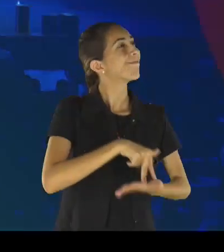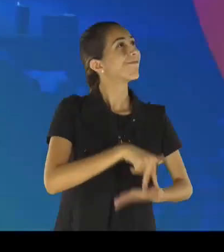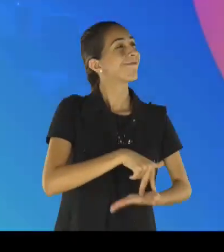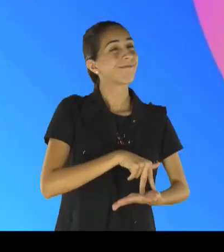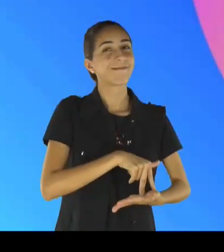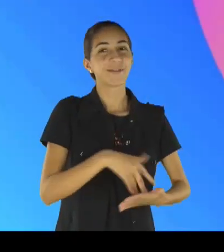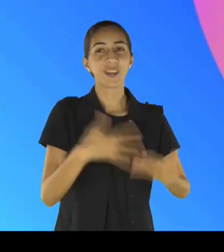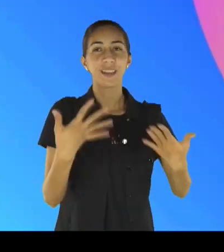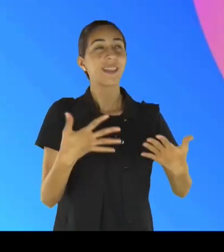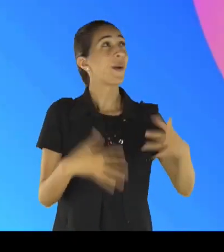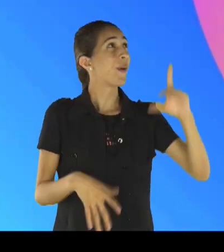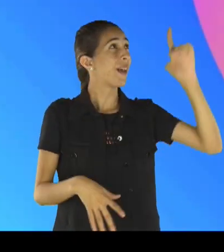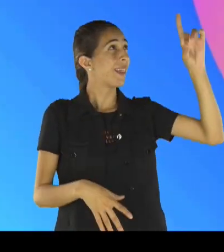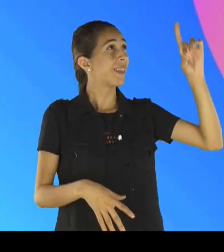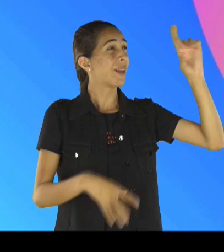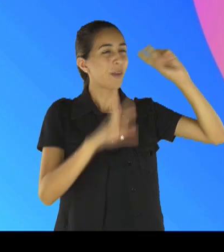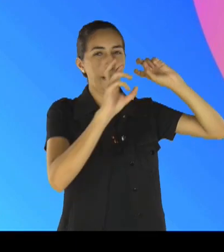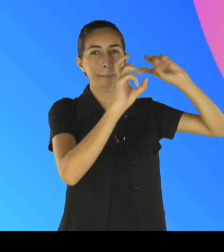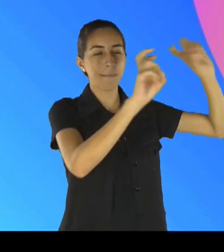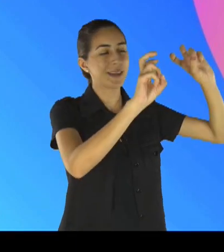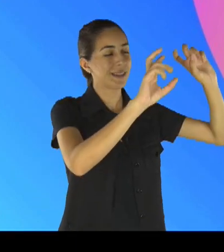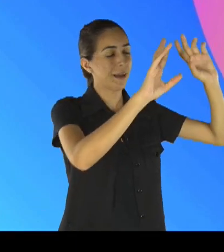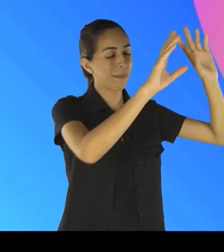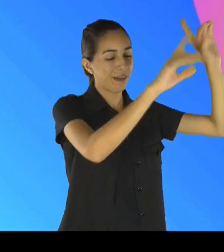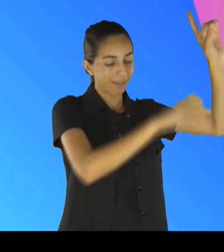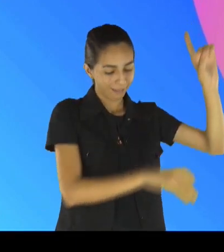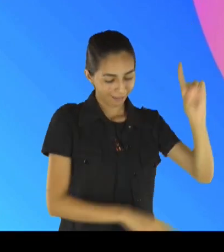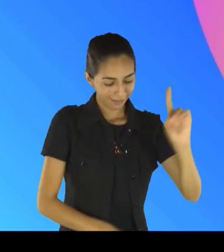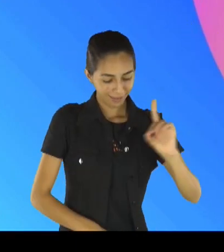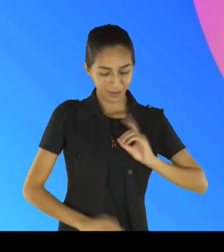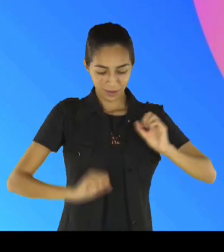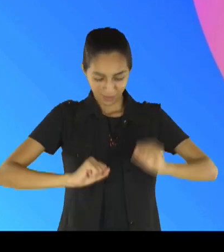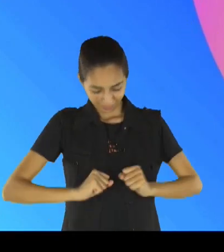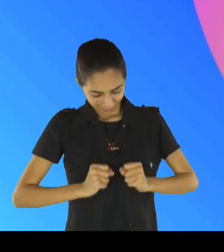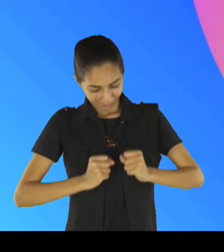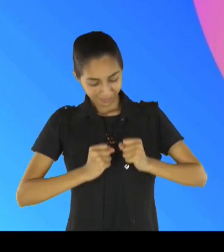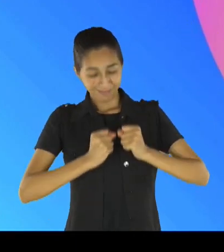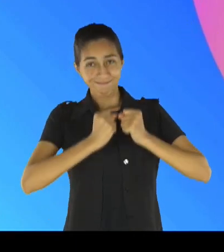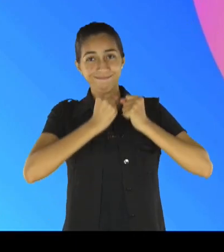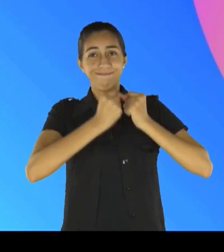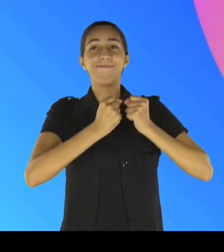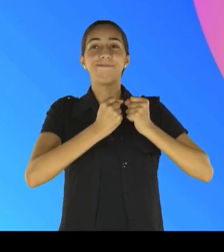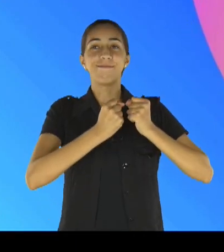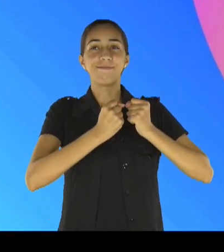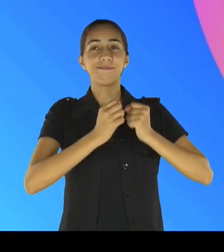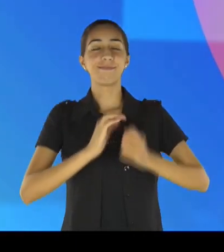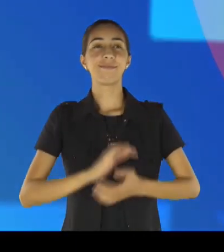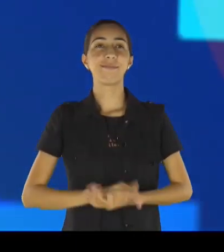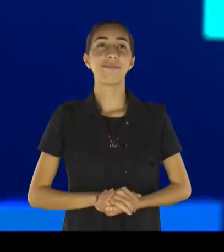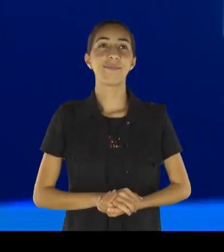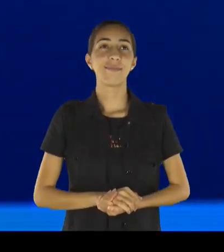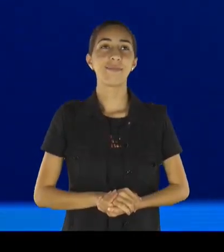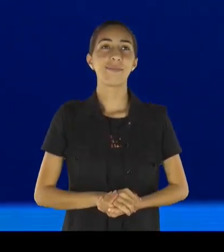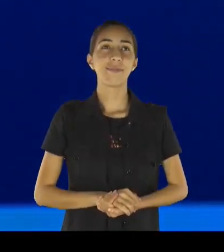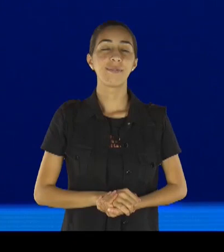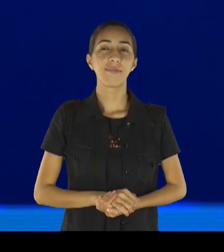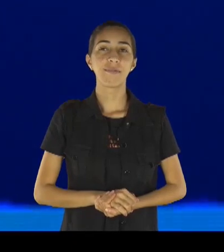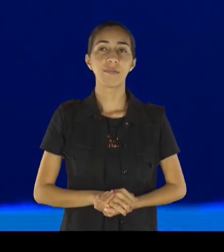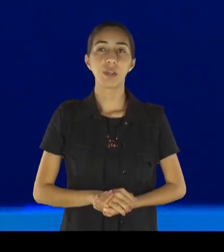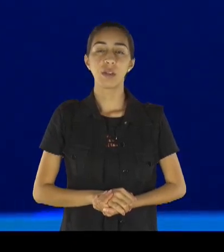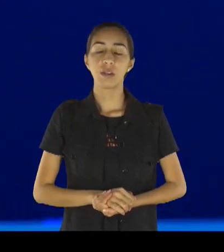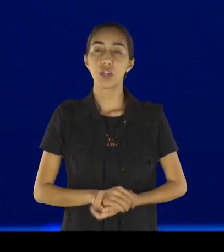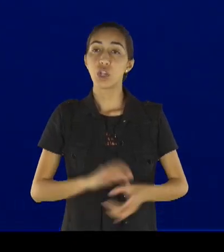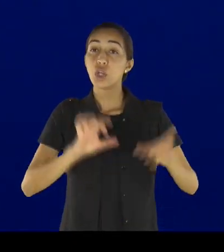fortalecerá o teu coração, é só o nosso Deus, que pode